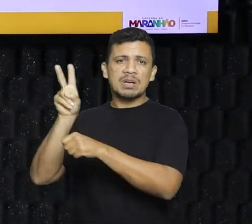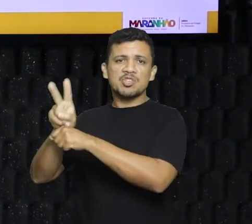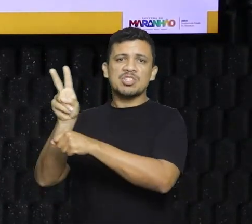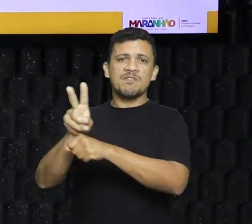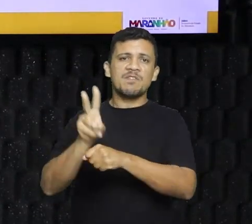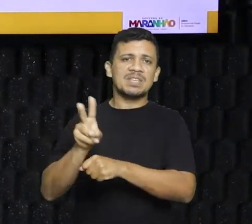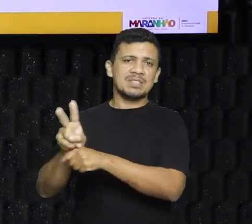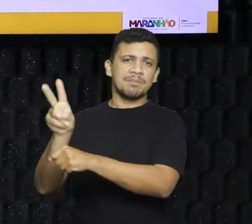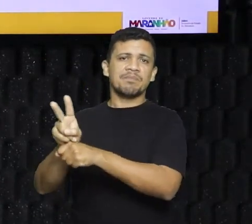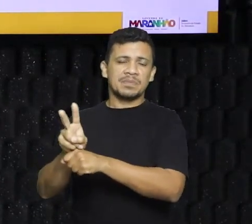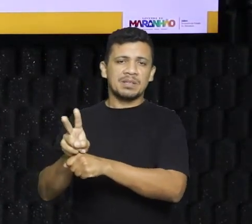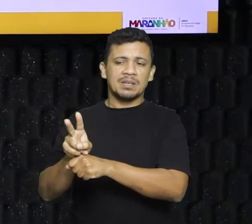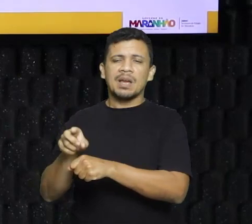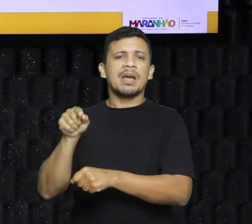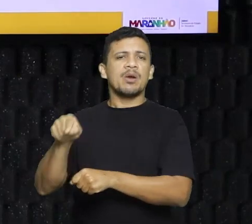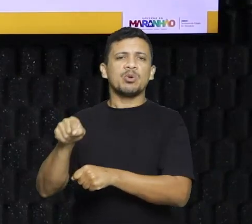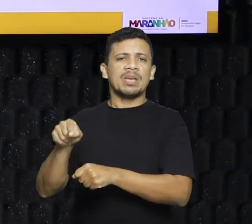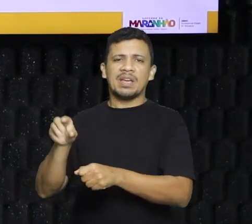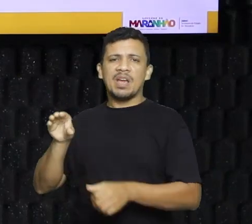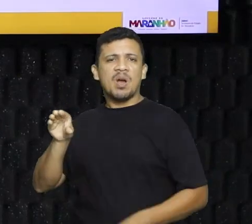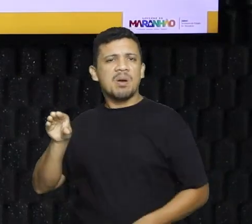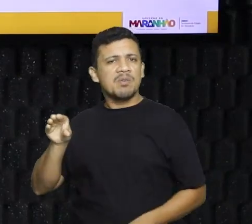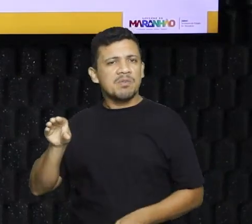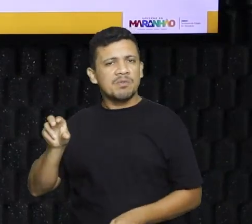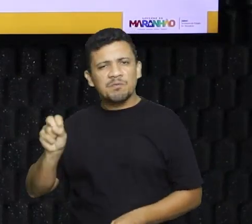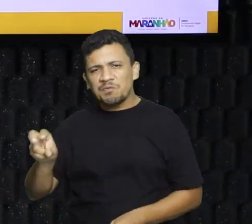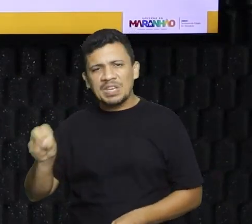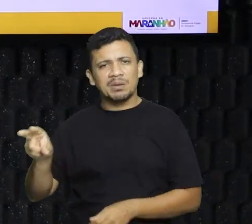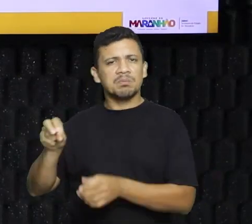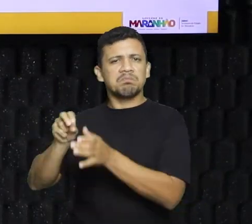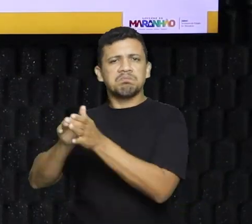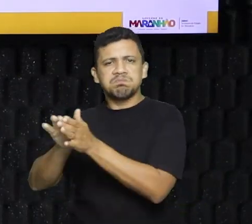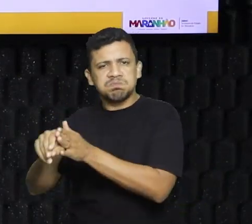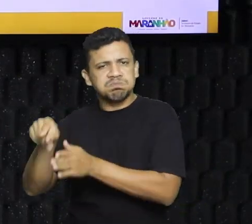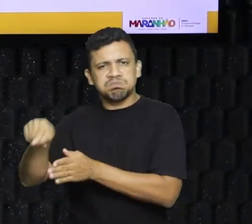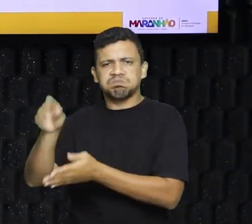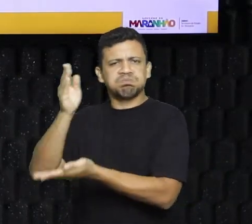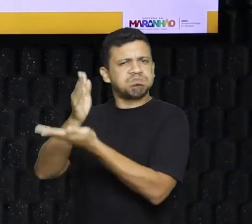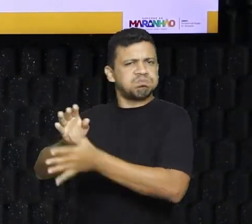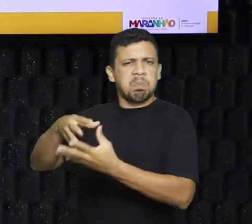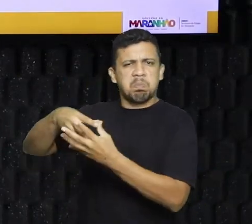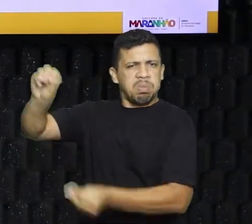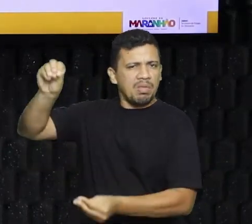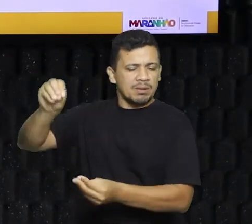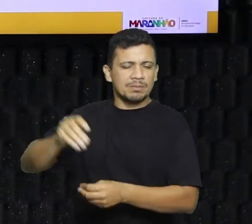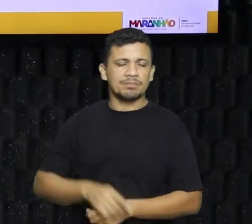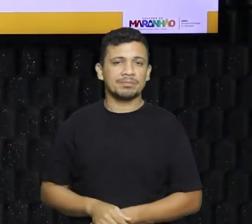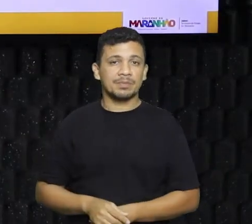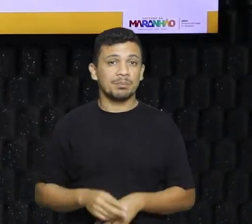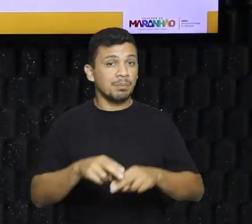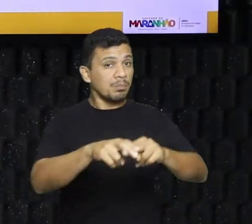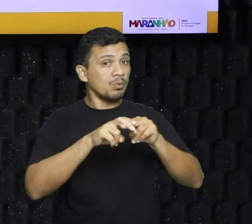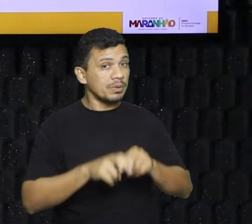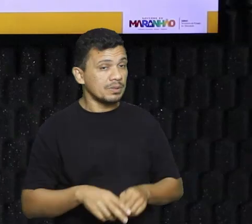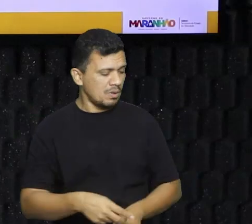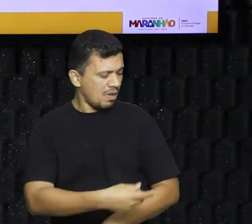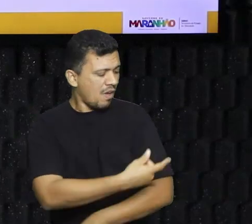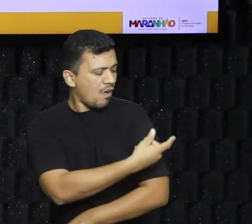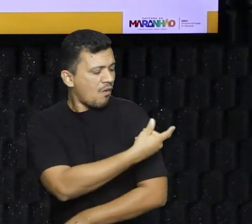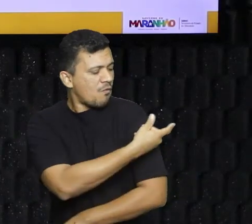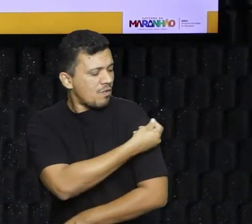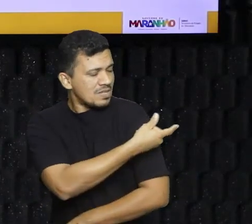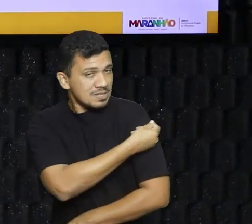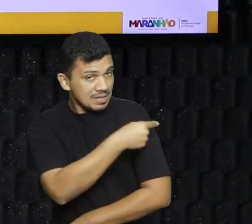por células para destruir o hospedeiro, está certo? Então, quando você injeta uma vacina no